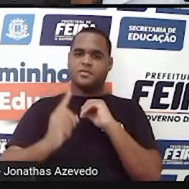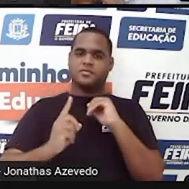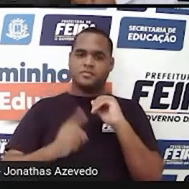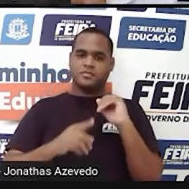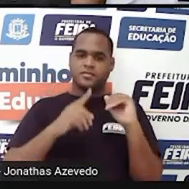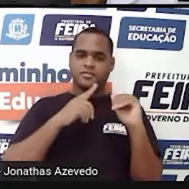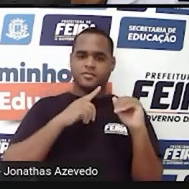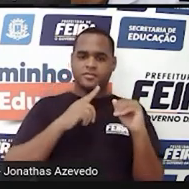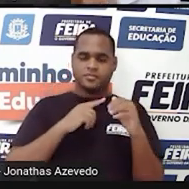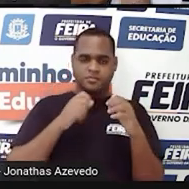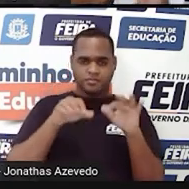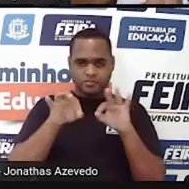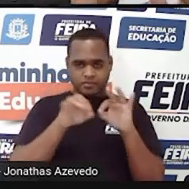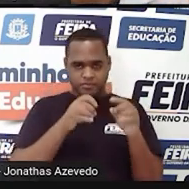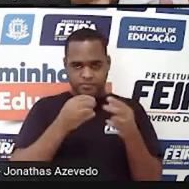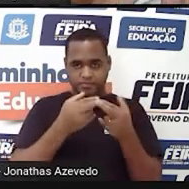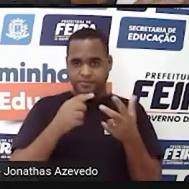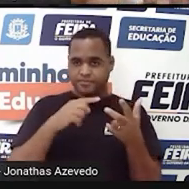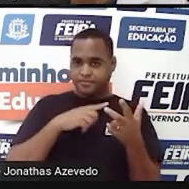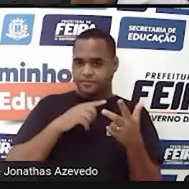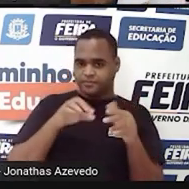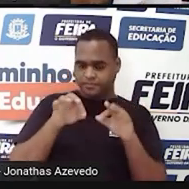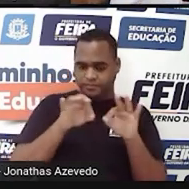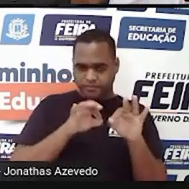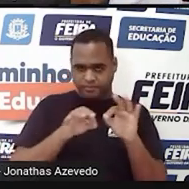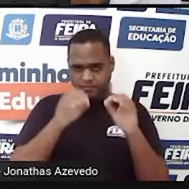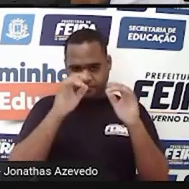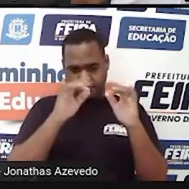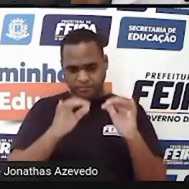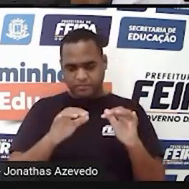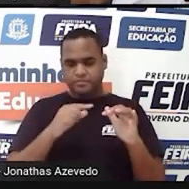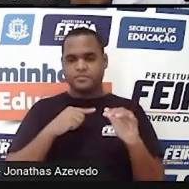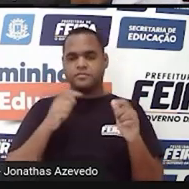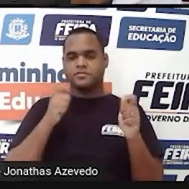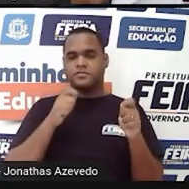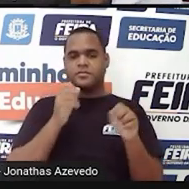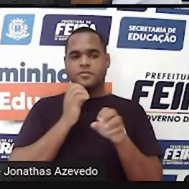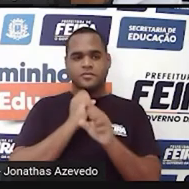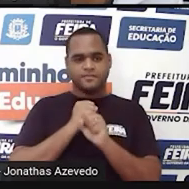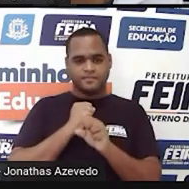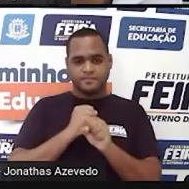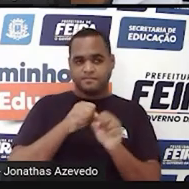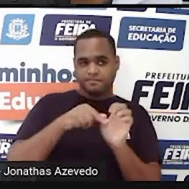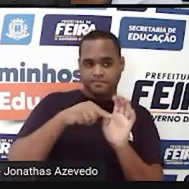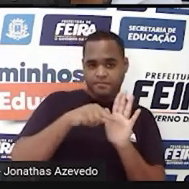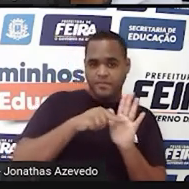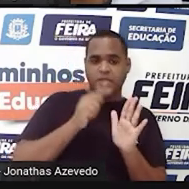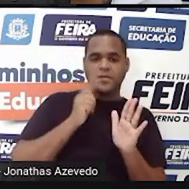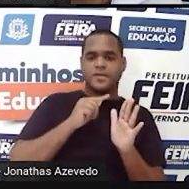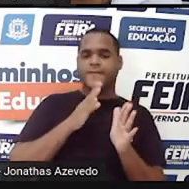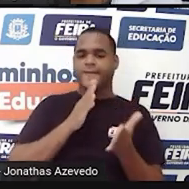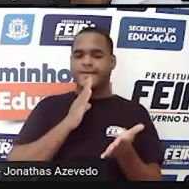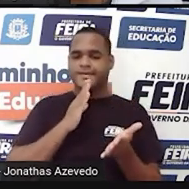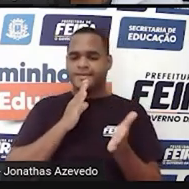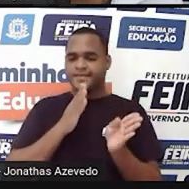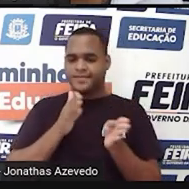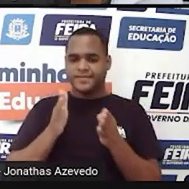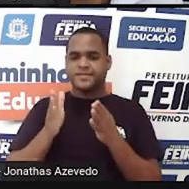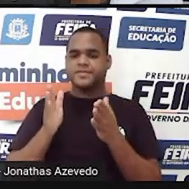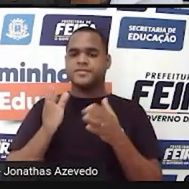vírgula, deixa tudo organizadinho, alinhadozinho, e é só fazer a continha de menos, como a gente já conhece. Então, ali,